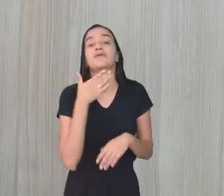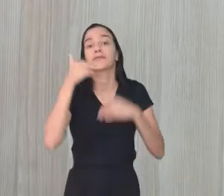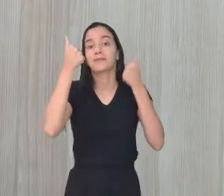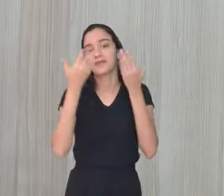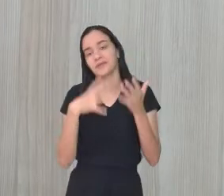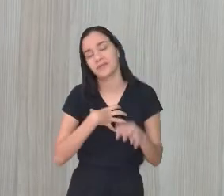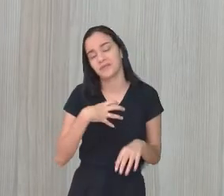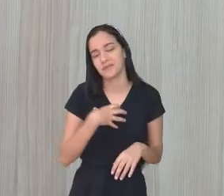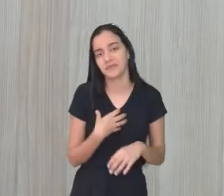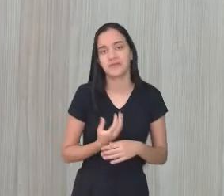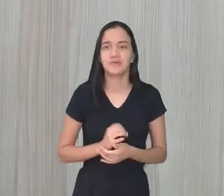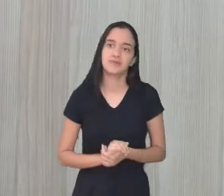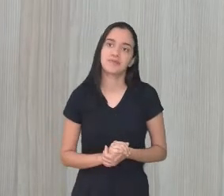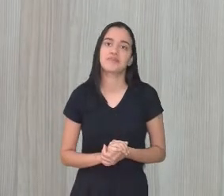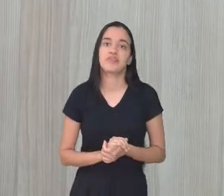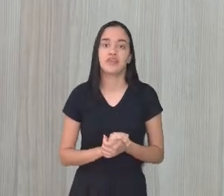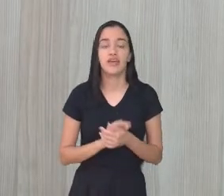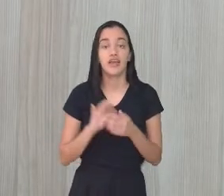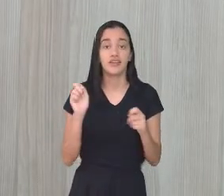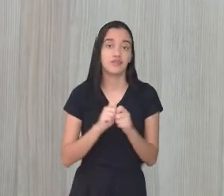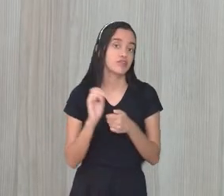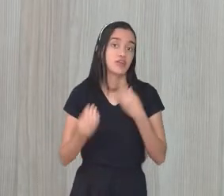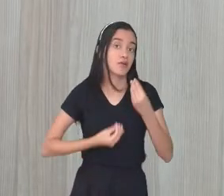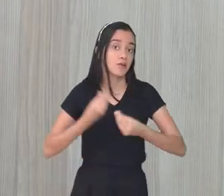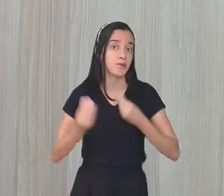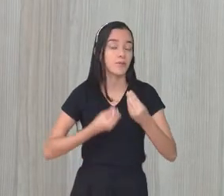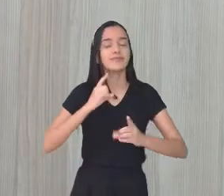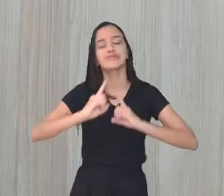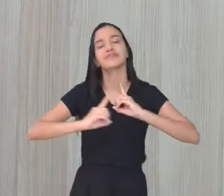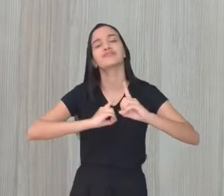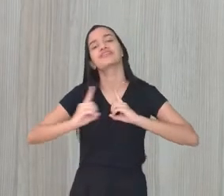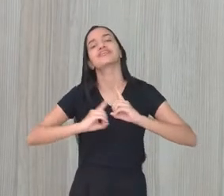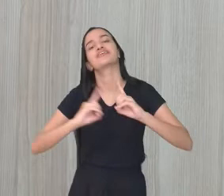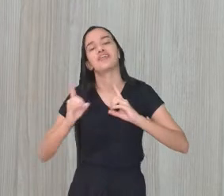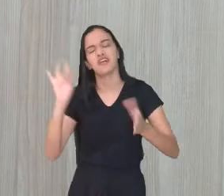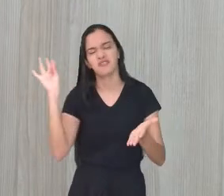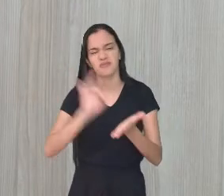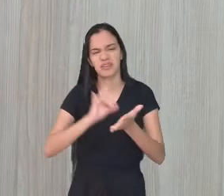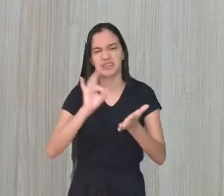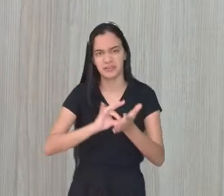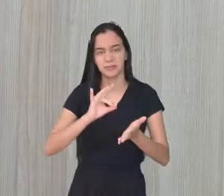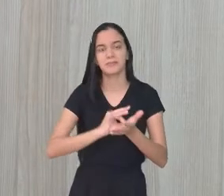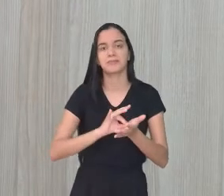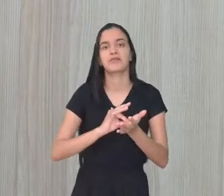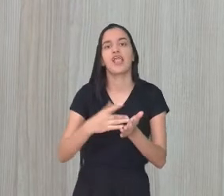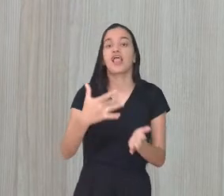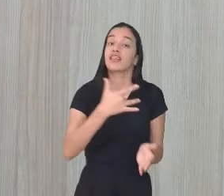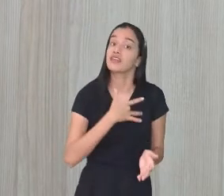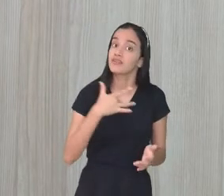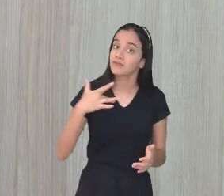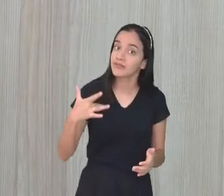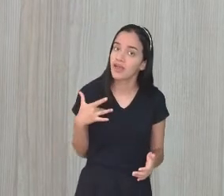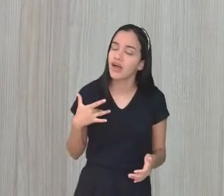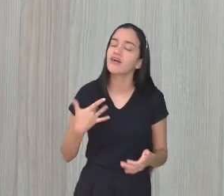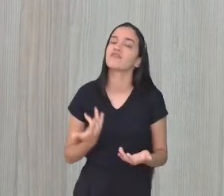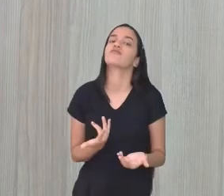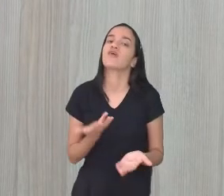de fazer isso é o diálogo, não professora? É verdade, diálogo saudável, não é,